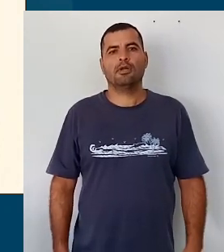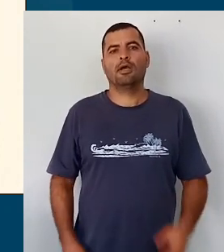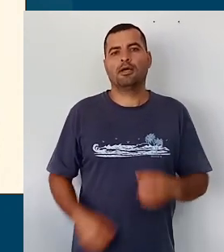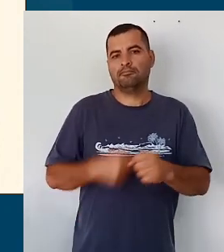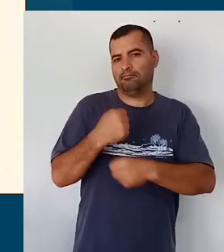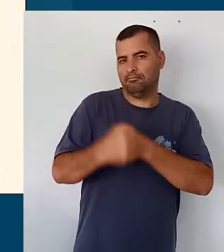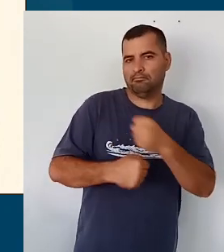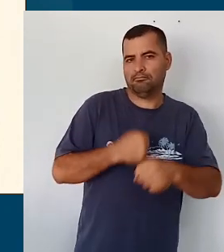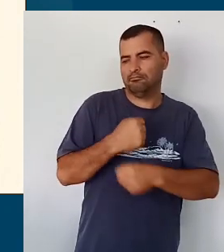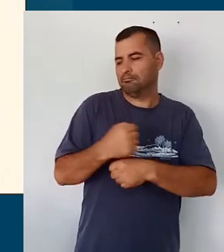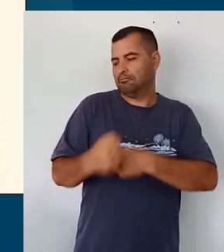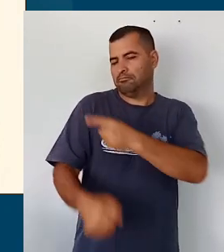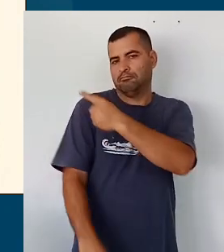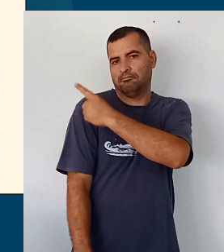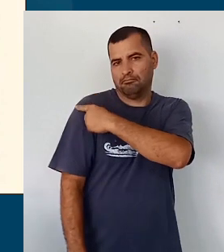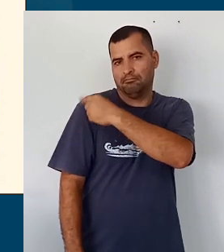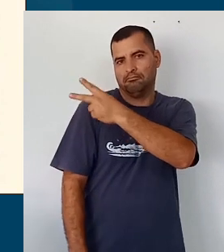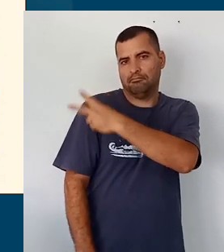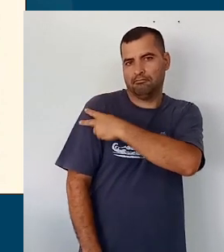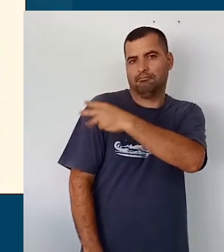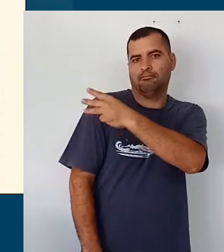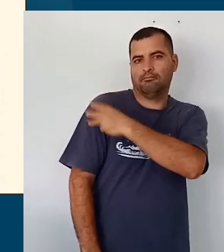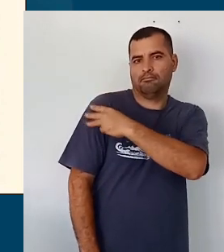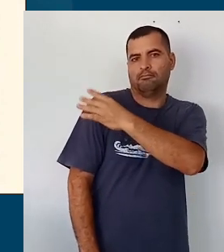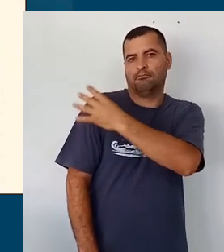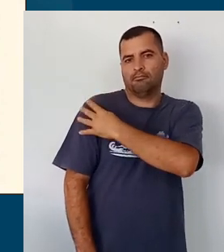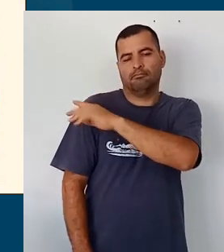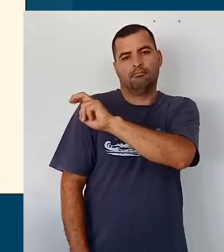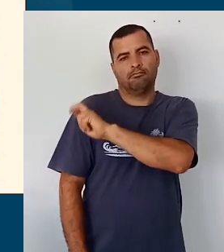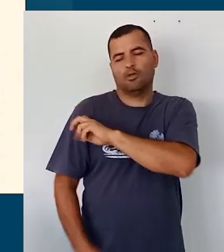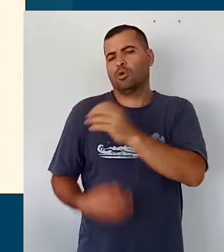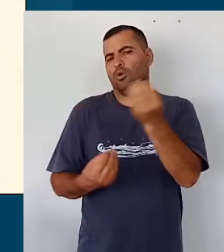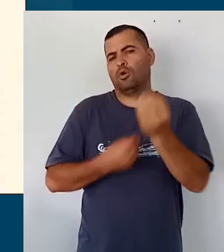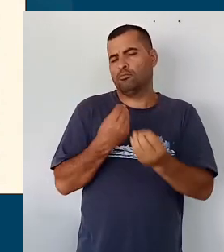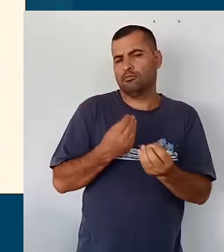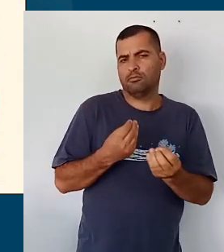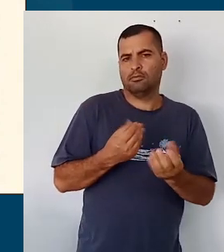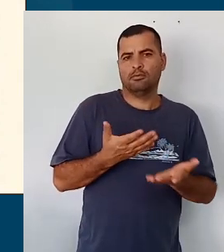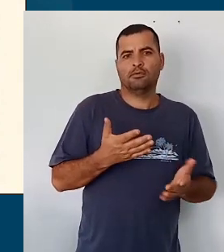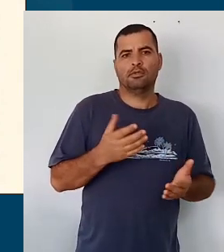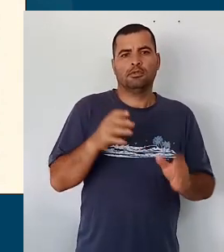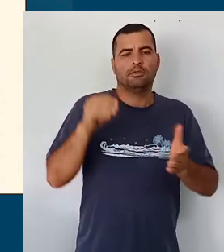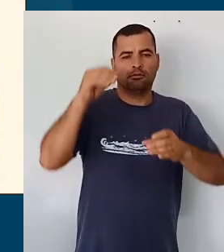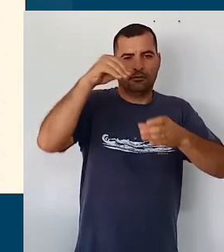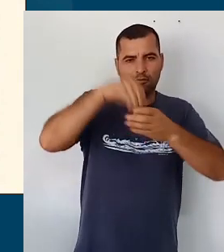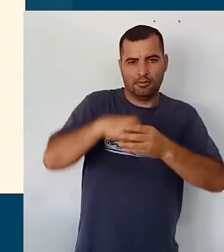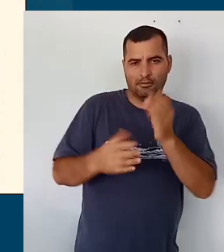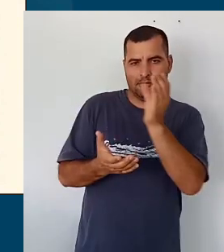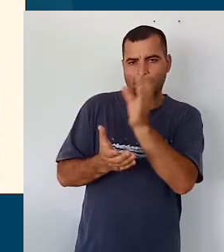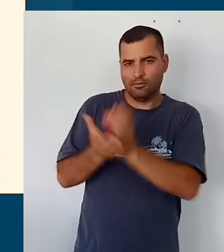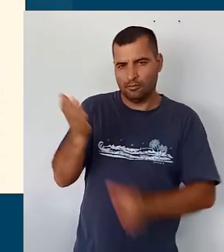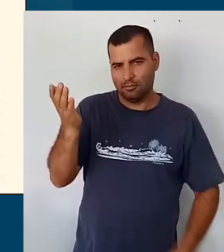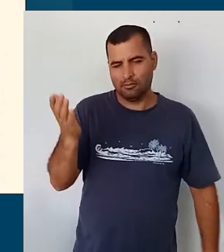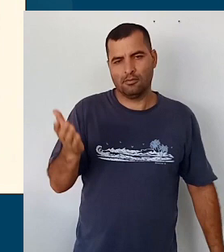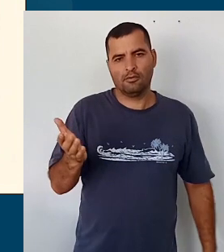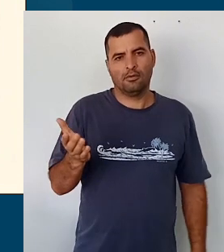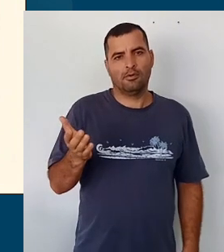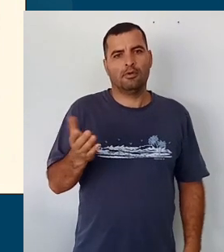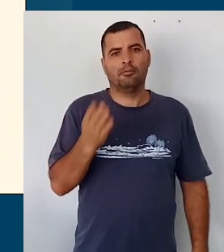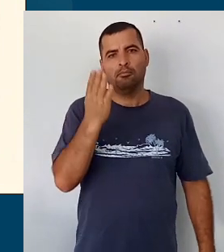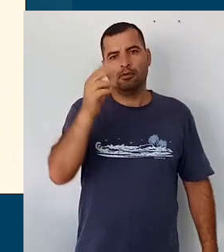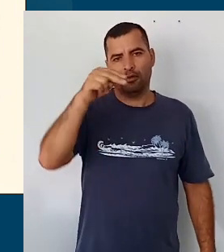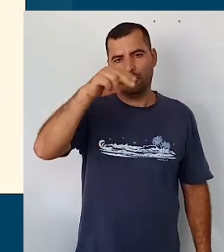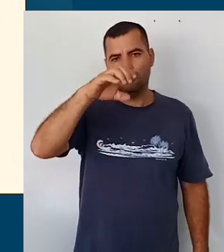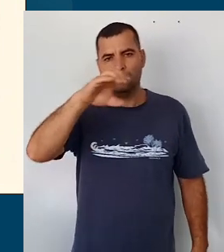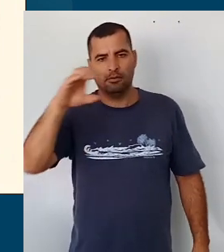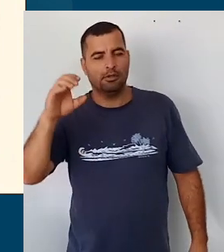iniciais para dizer como é que os anos iniciais se estruturam dentro dessa proposta curricular. Então, assim como na base